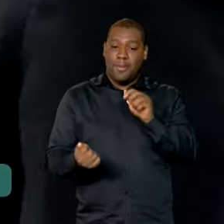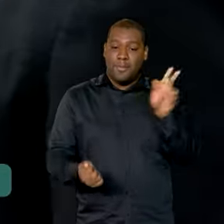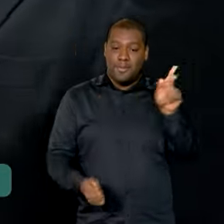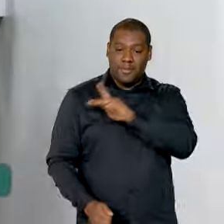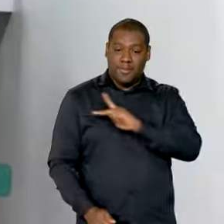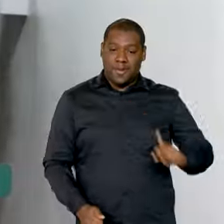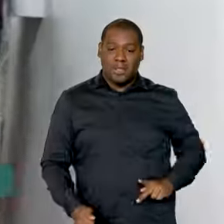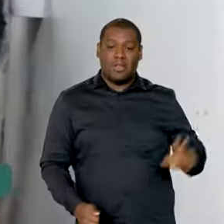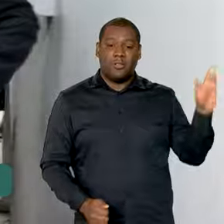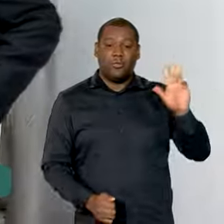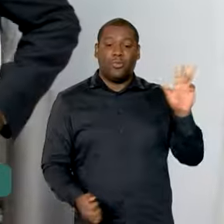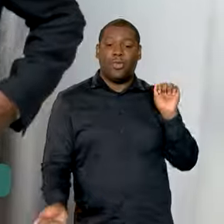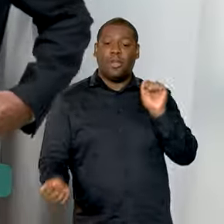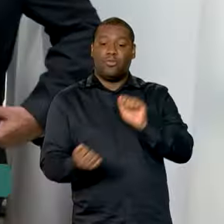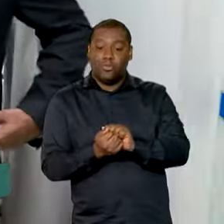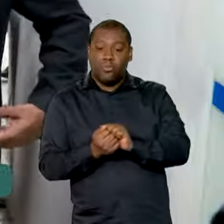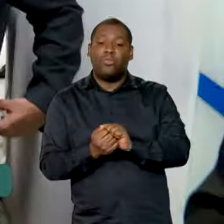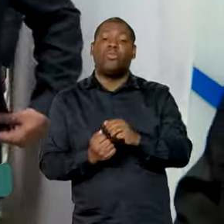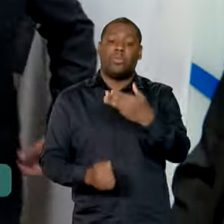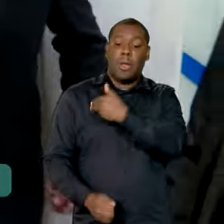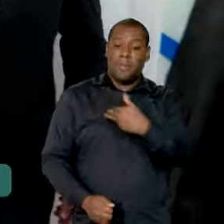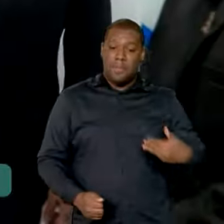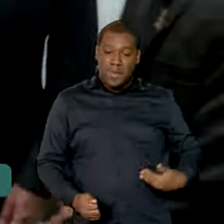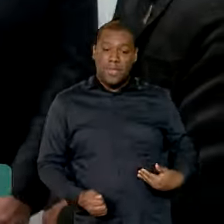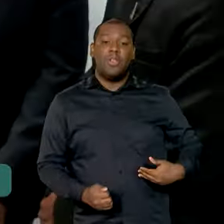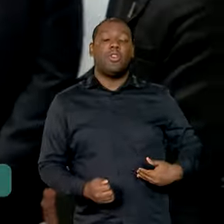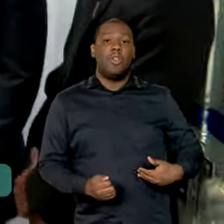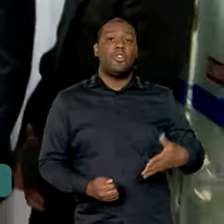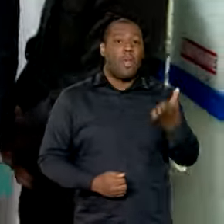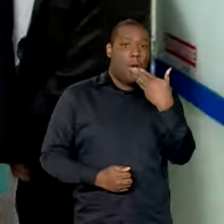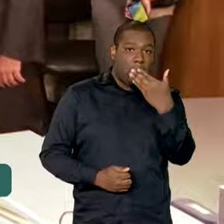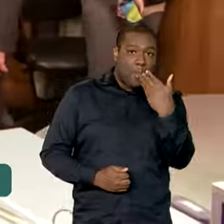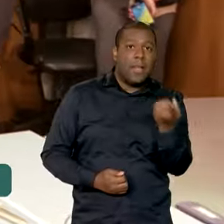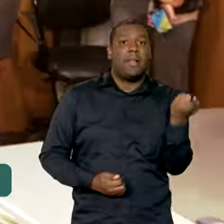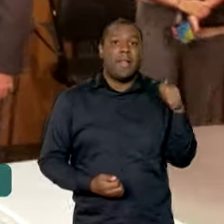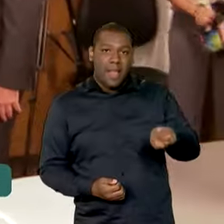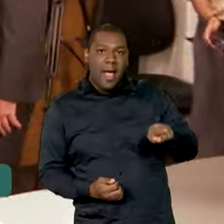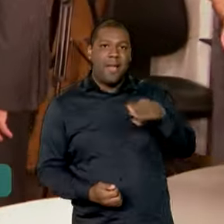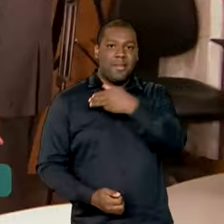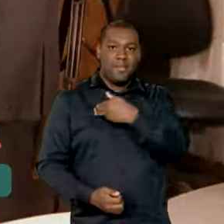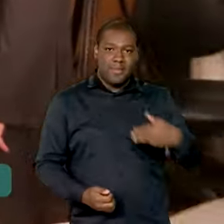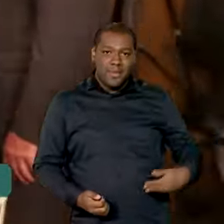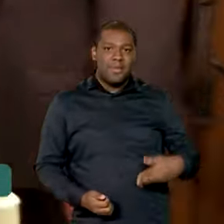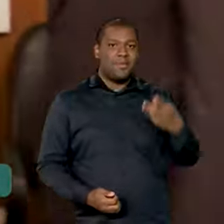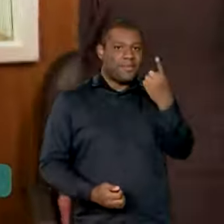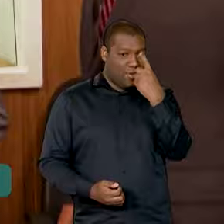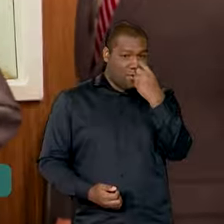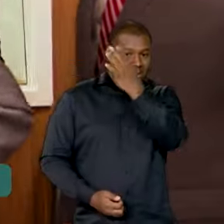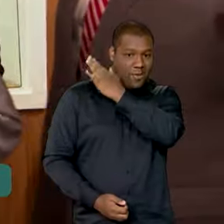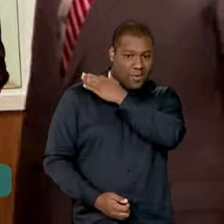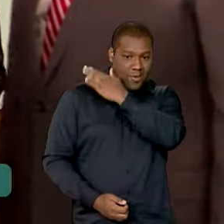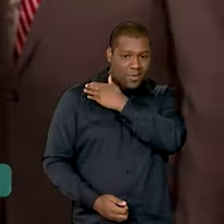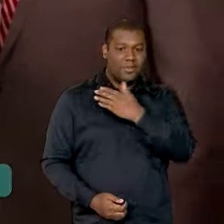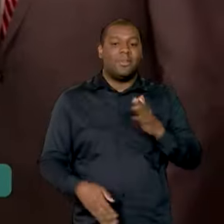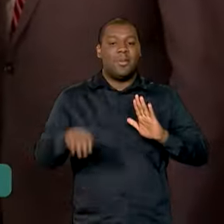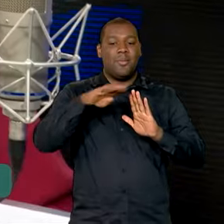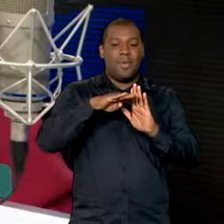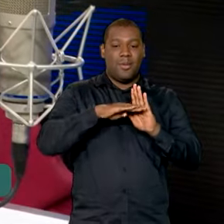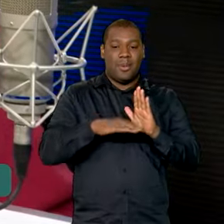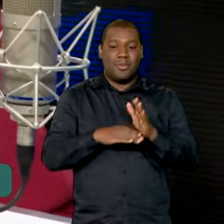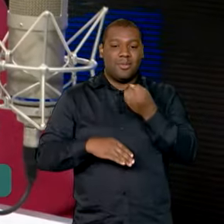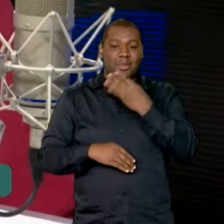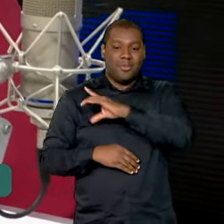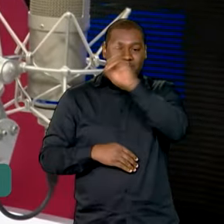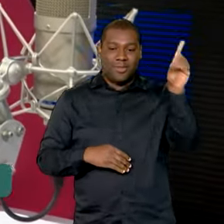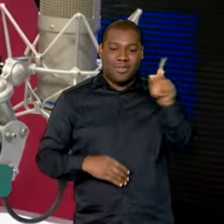Rui Costa, e da Secretaria de Comunicação da Presidência, Paulo Pimenta. No programa Bom Dia, Presidente, comandado pela